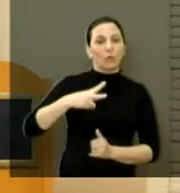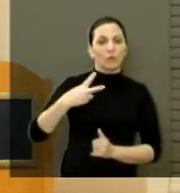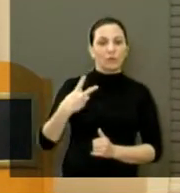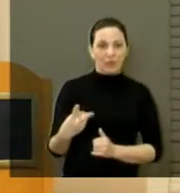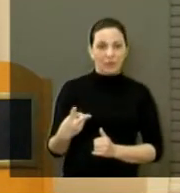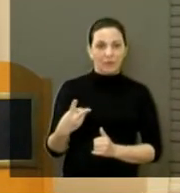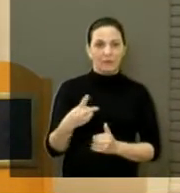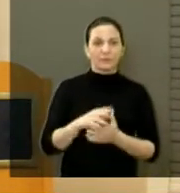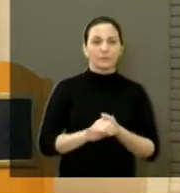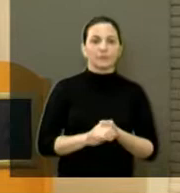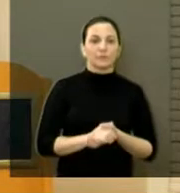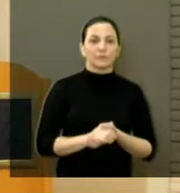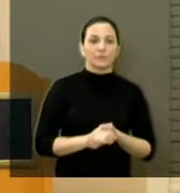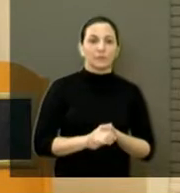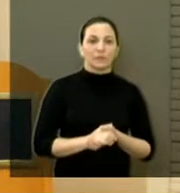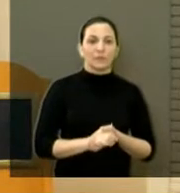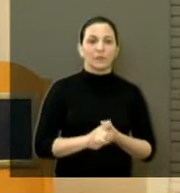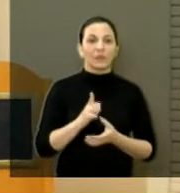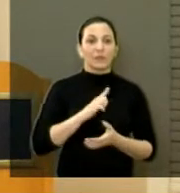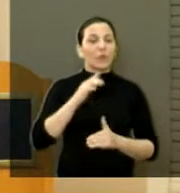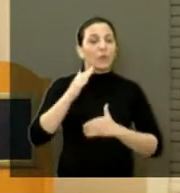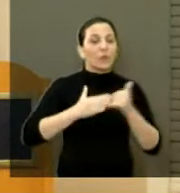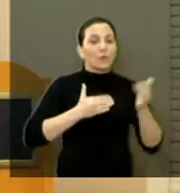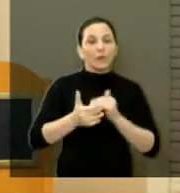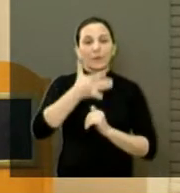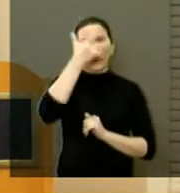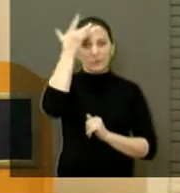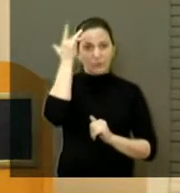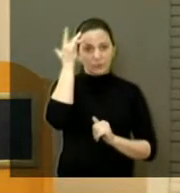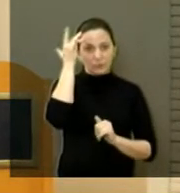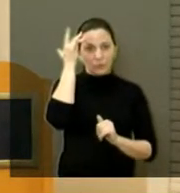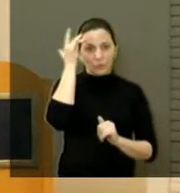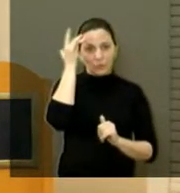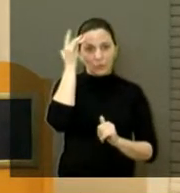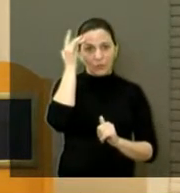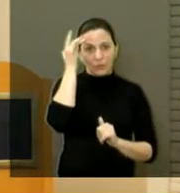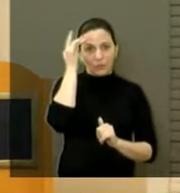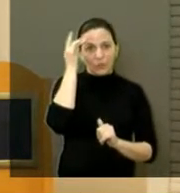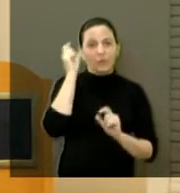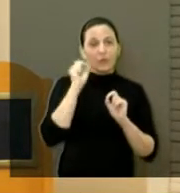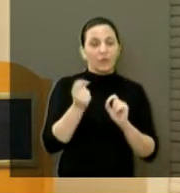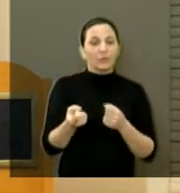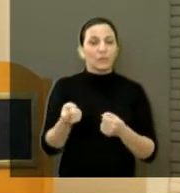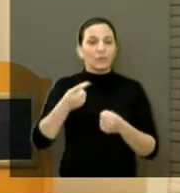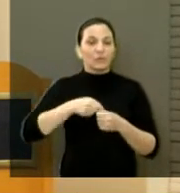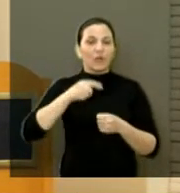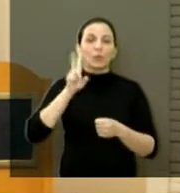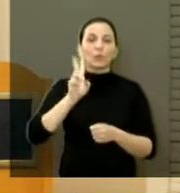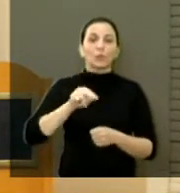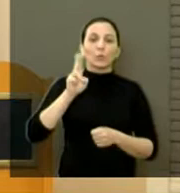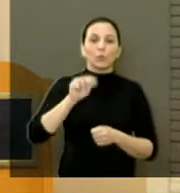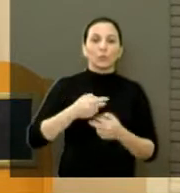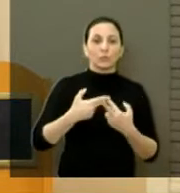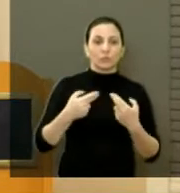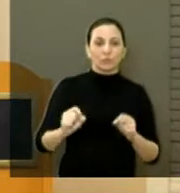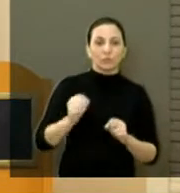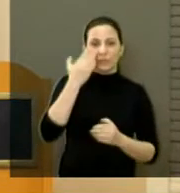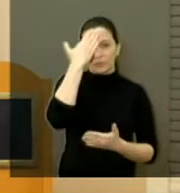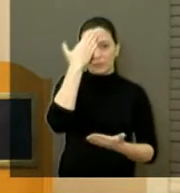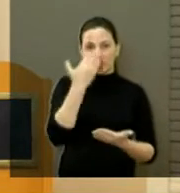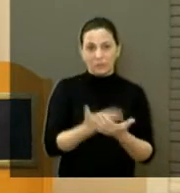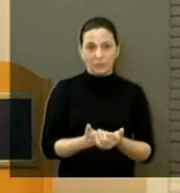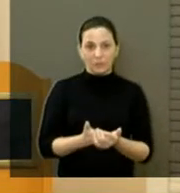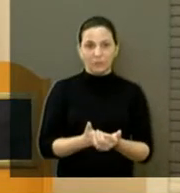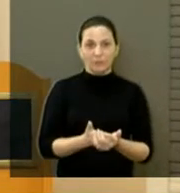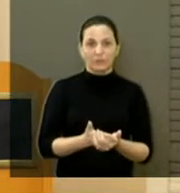Mais um minuto, presidente. Seja de quem for, mas sem retroceder jamais naquilo que acreditamos,